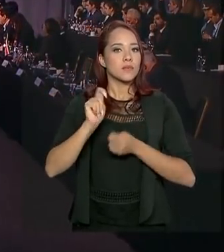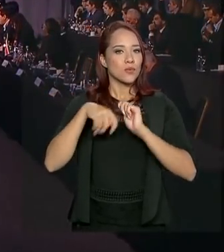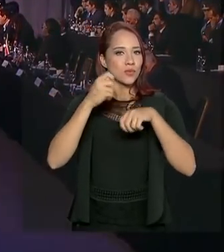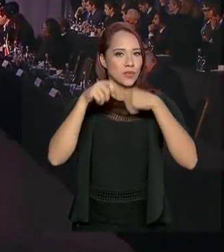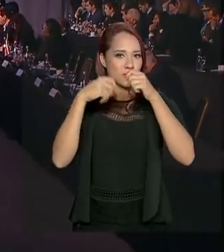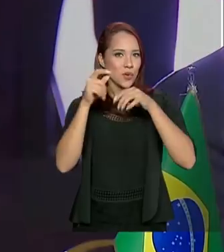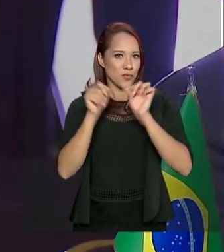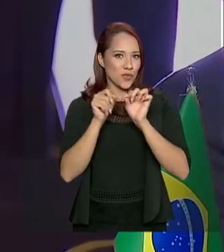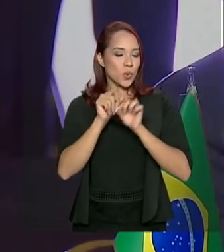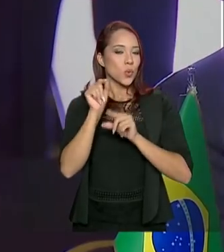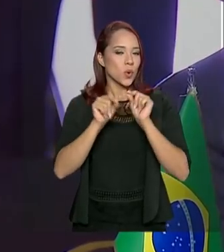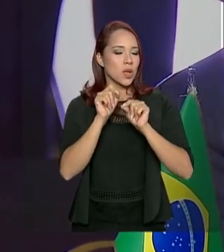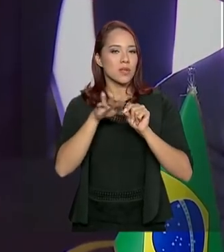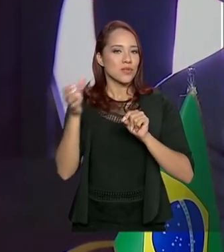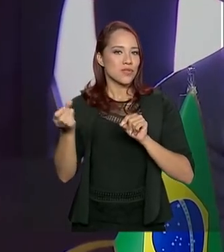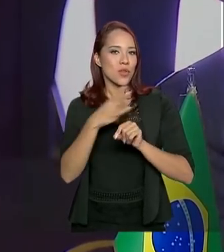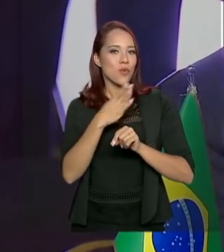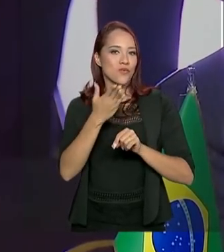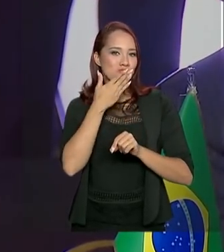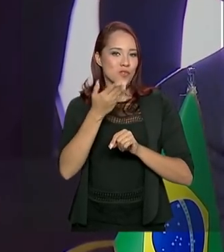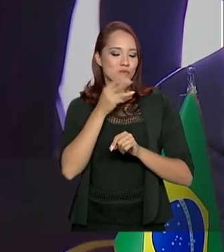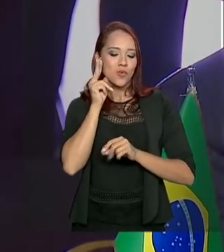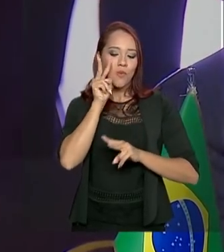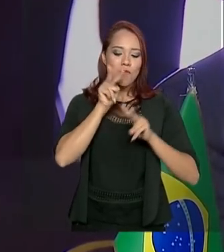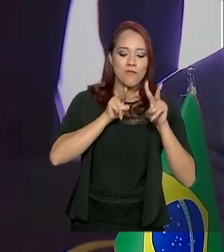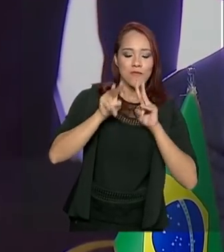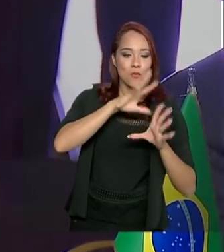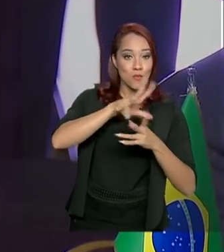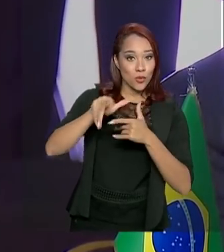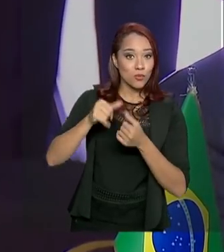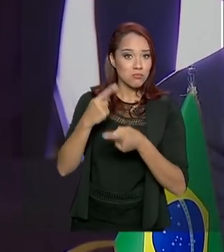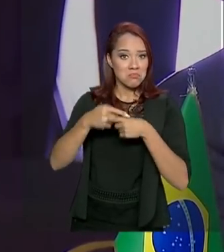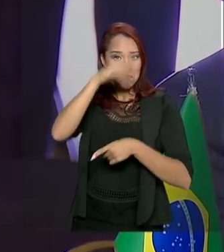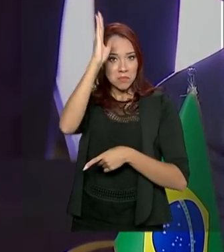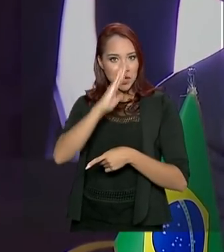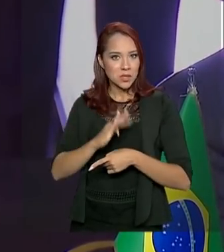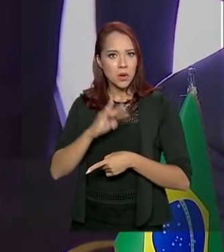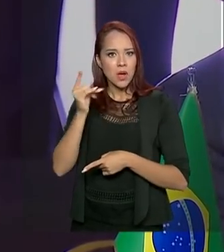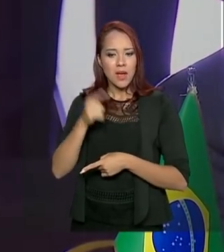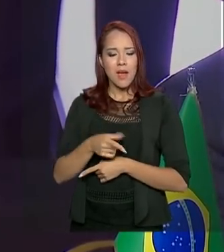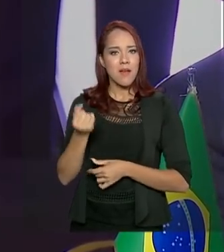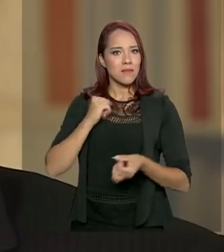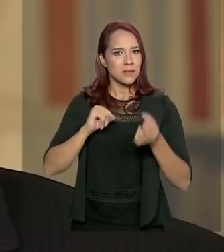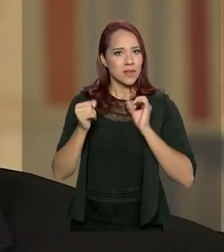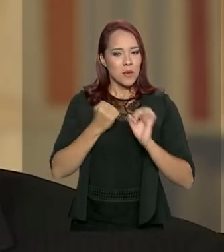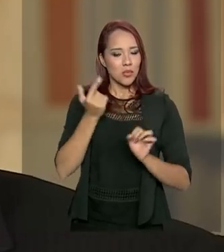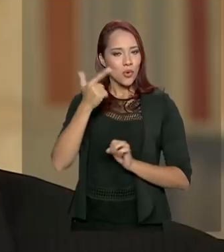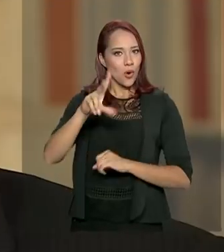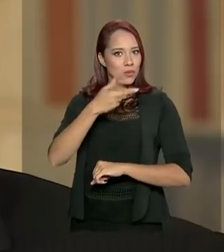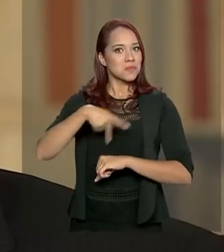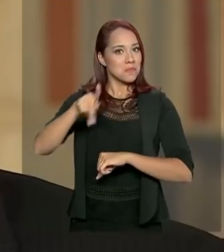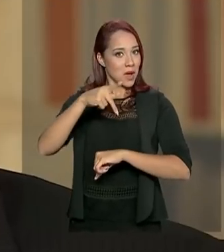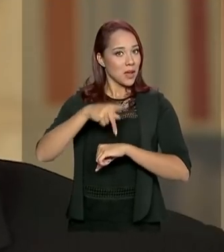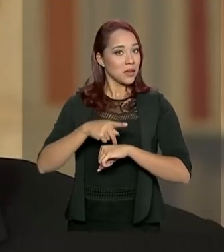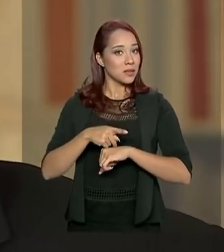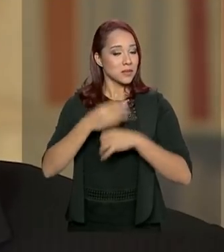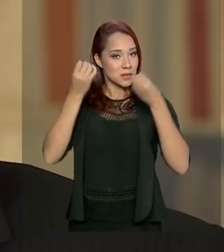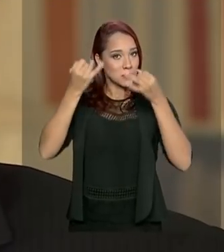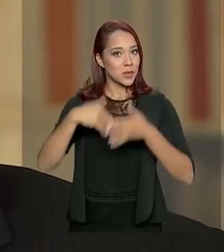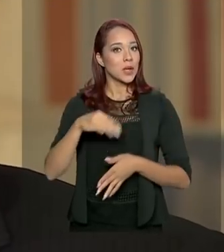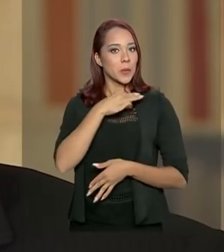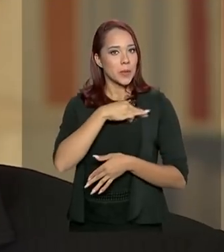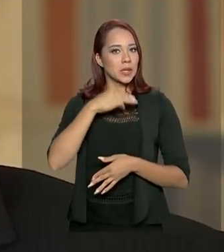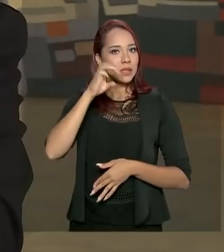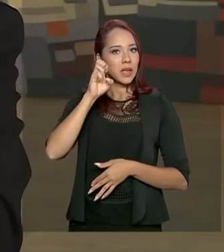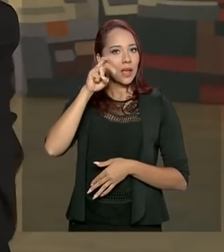são símbolo de uma nova maneira de ver o mundo, pois o Brasil passou a ser cobiçado por outros países, segundo o ministro